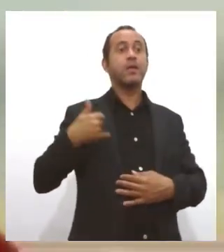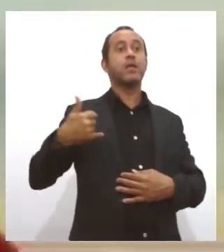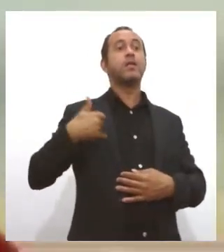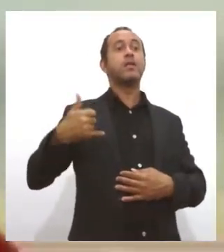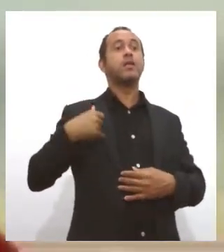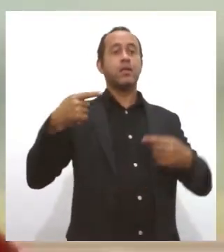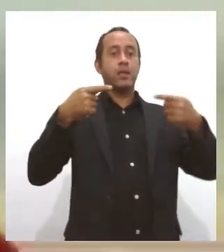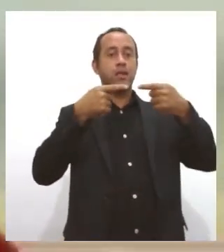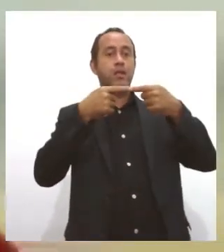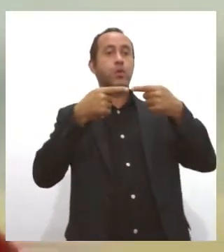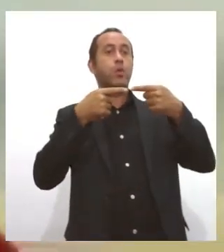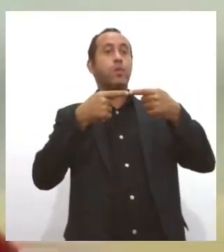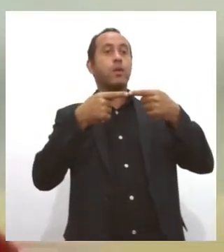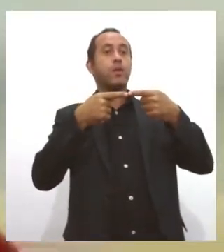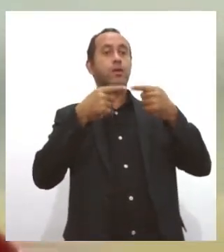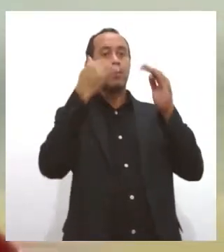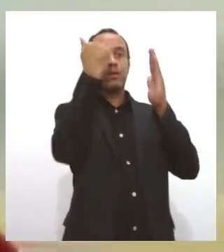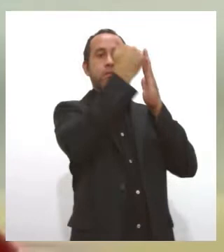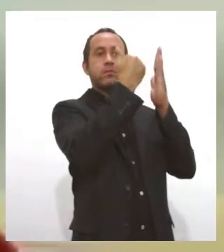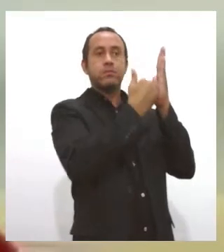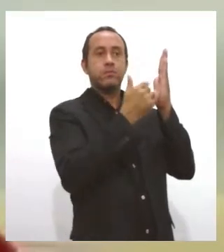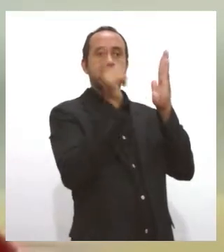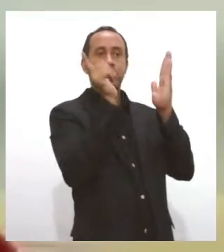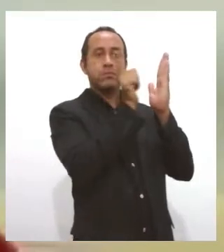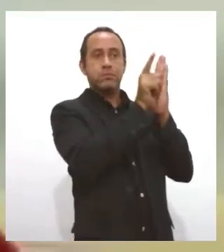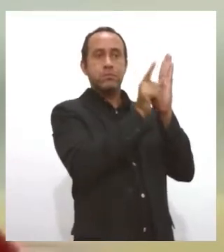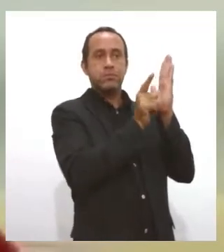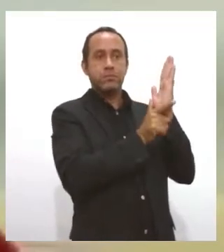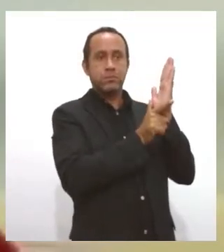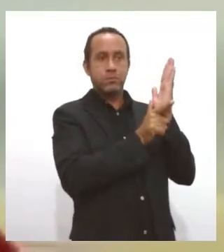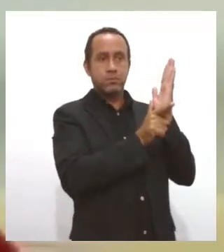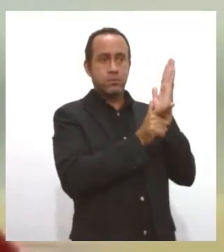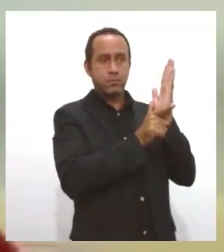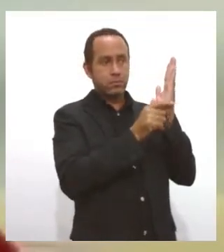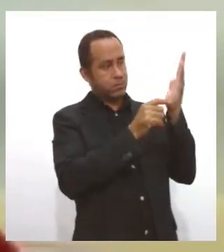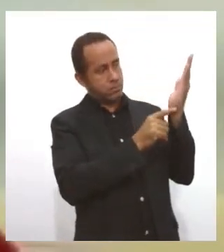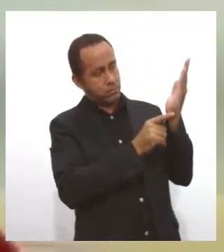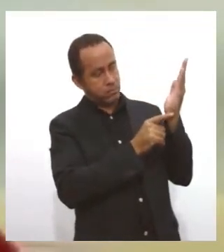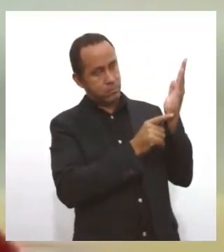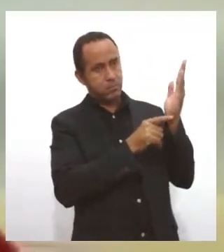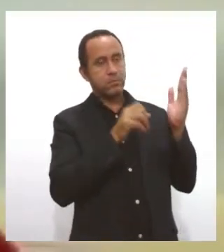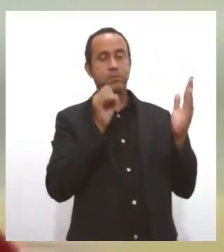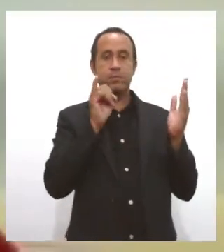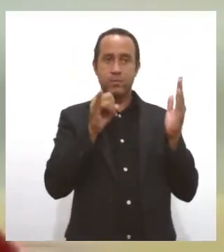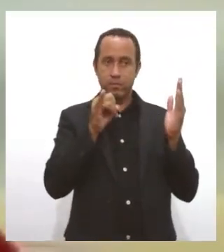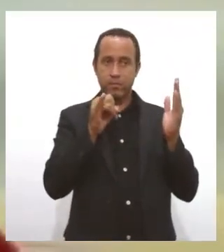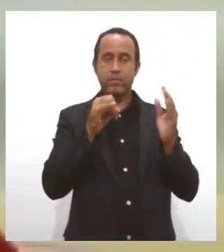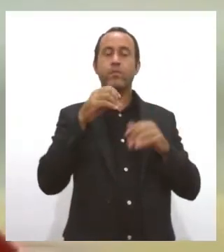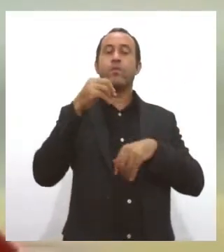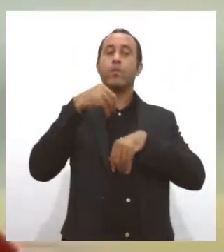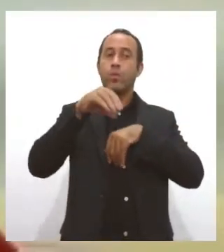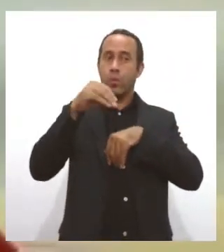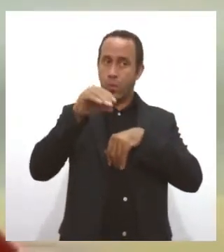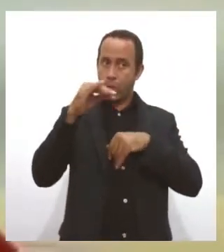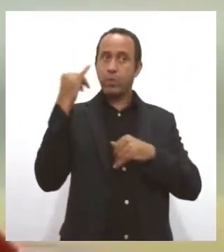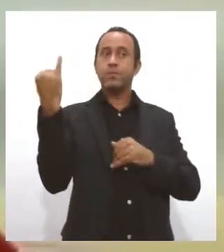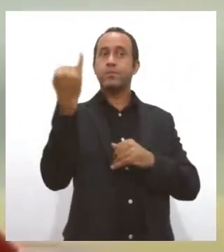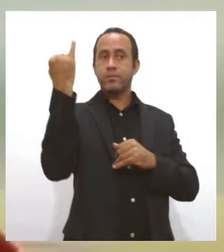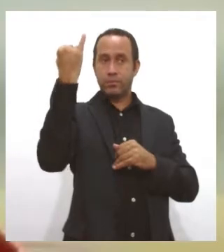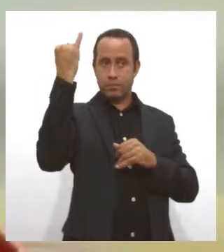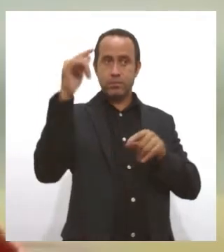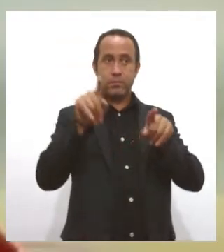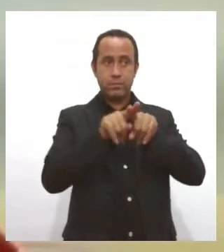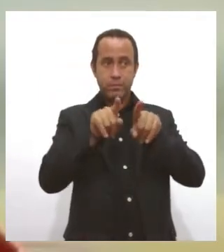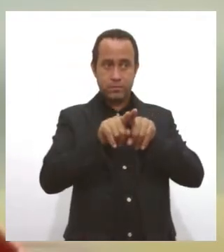descrita na embalagem do produto. E uma dica também muito importante, pais,